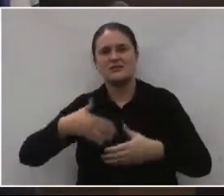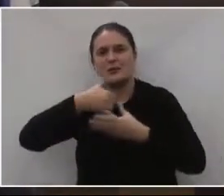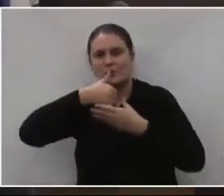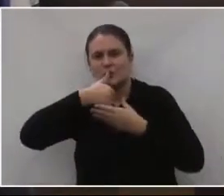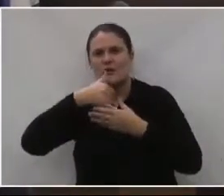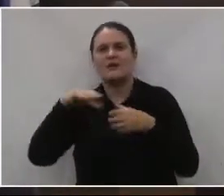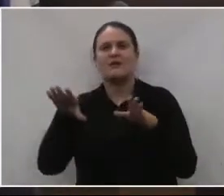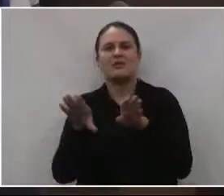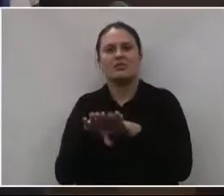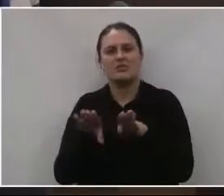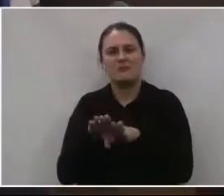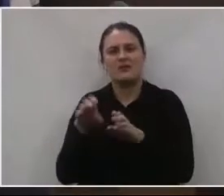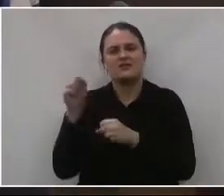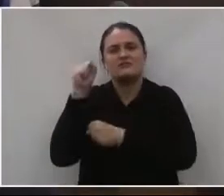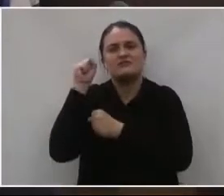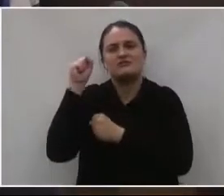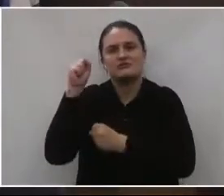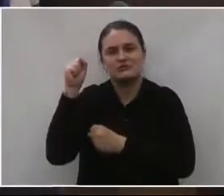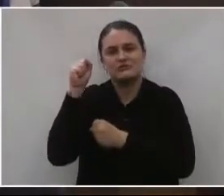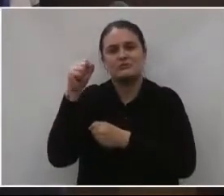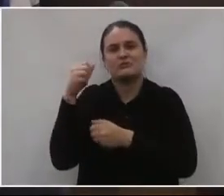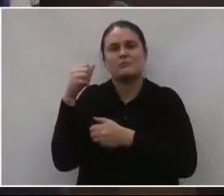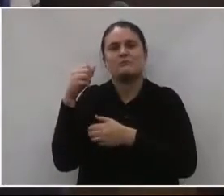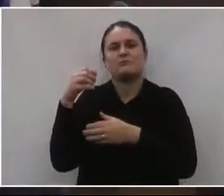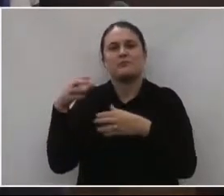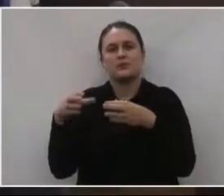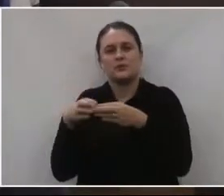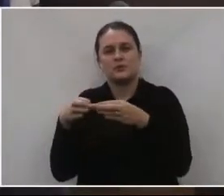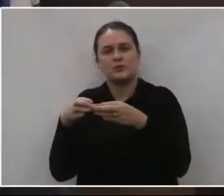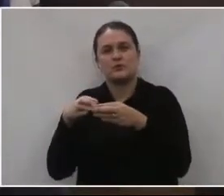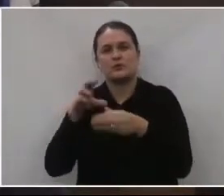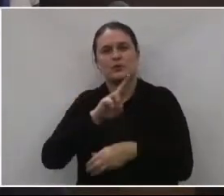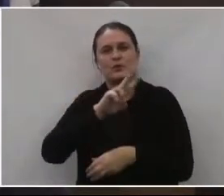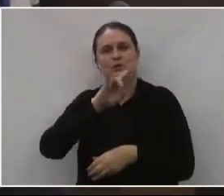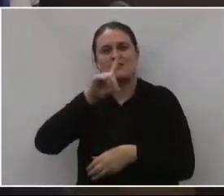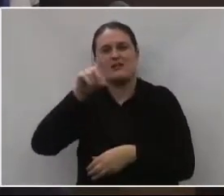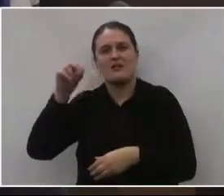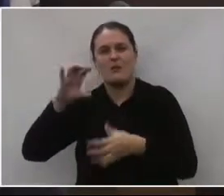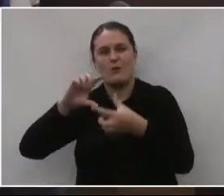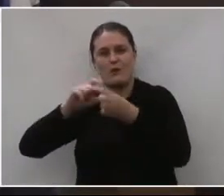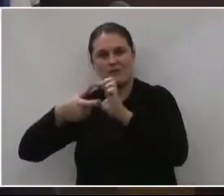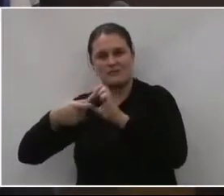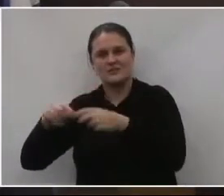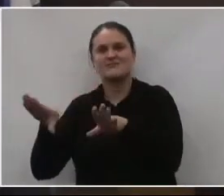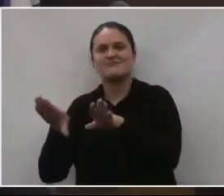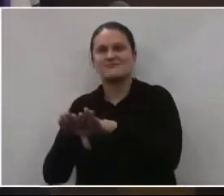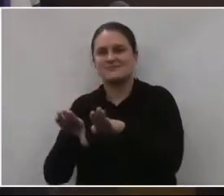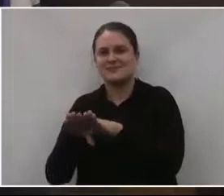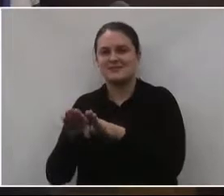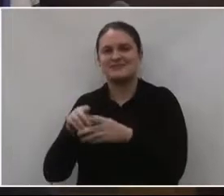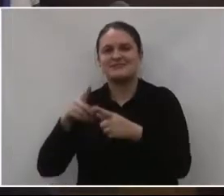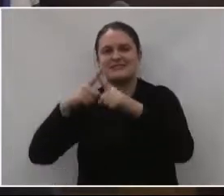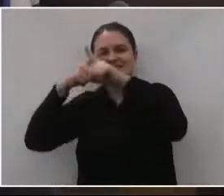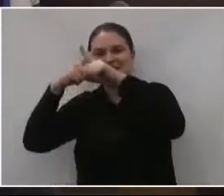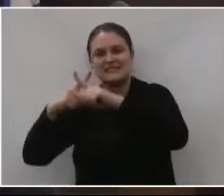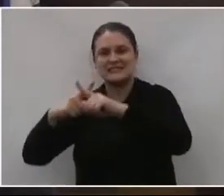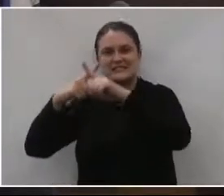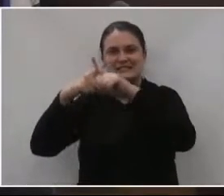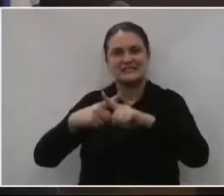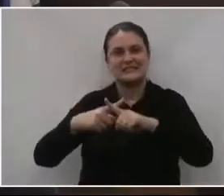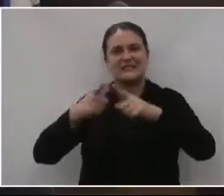e também da equipe aí do Clube Atlético União Olímpico. Que também aí disputavam